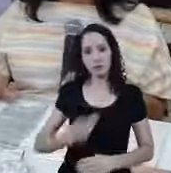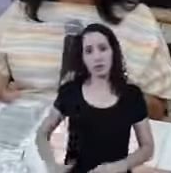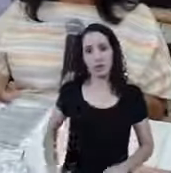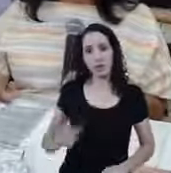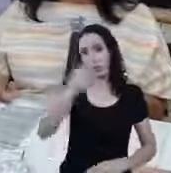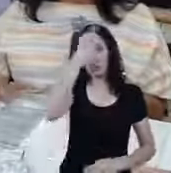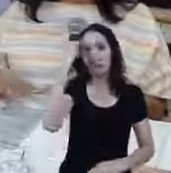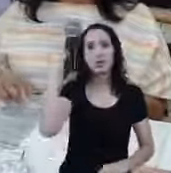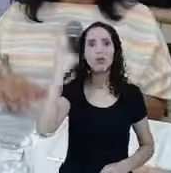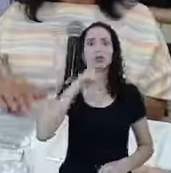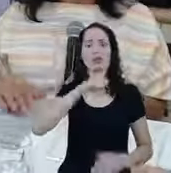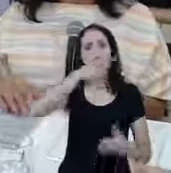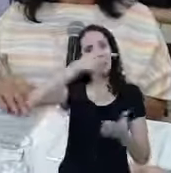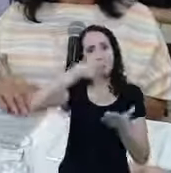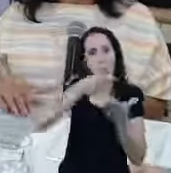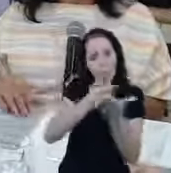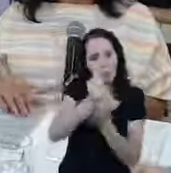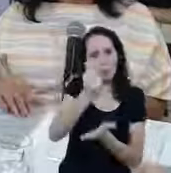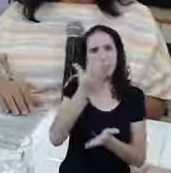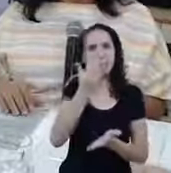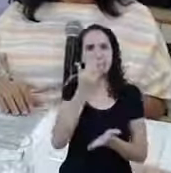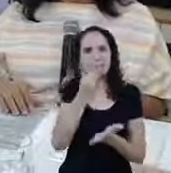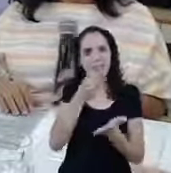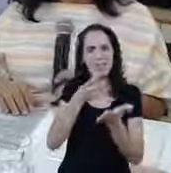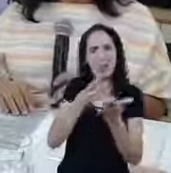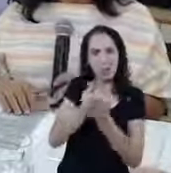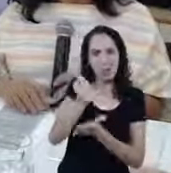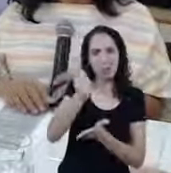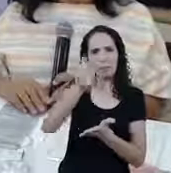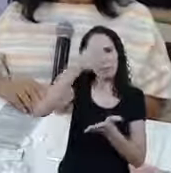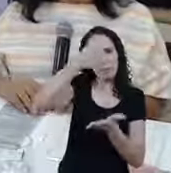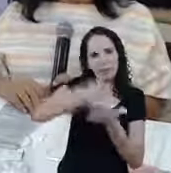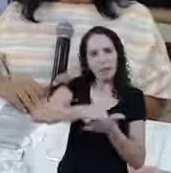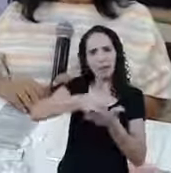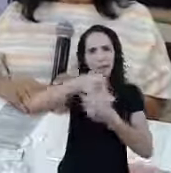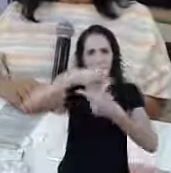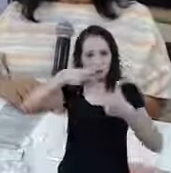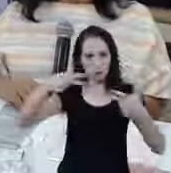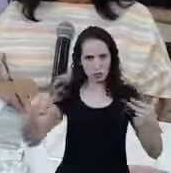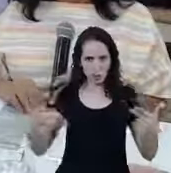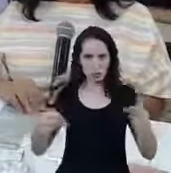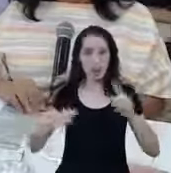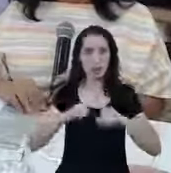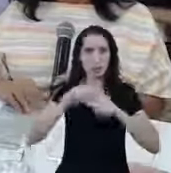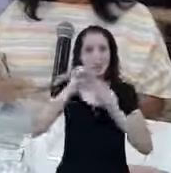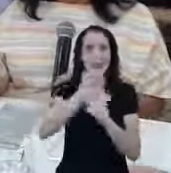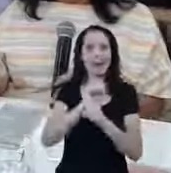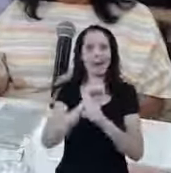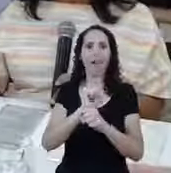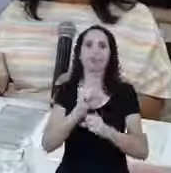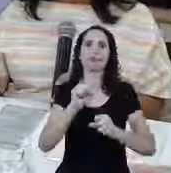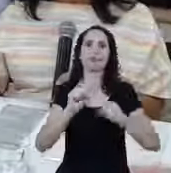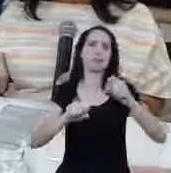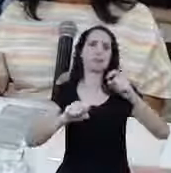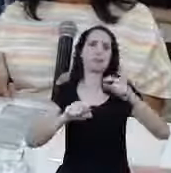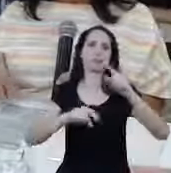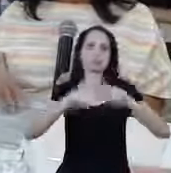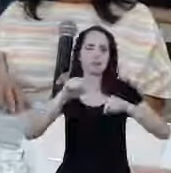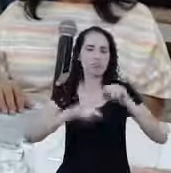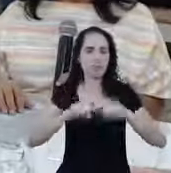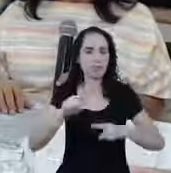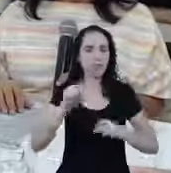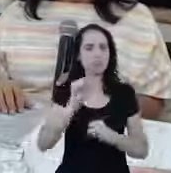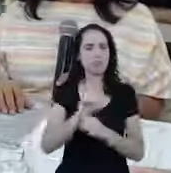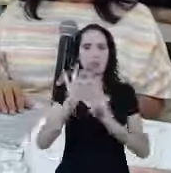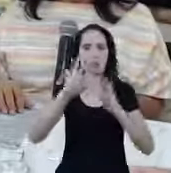suprir as necessidades Pela falta de rendimento nesse período em que o comércio para, a prestação de serviço para Para ele poder ter o